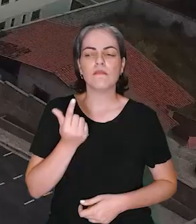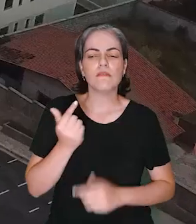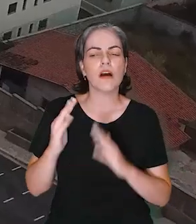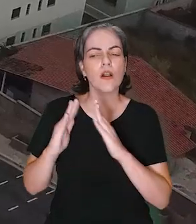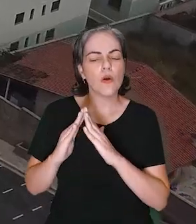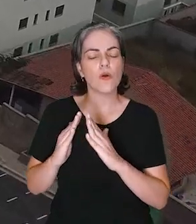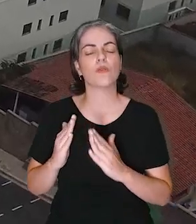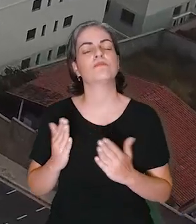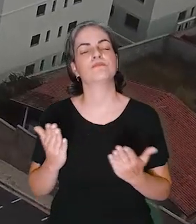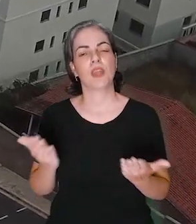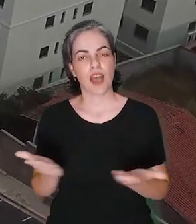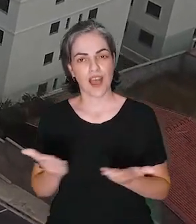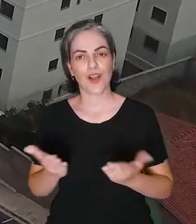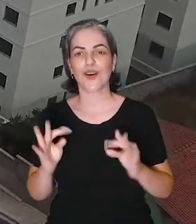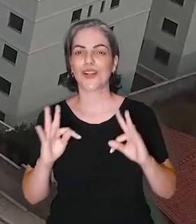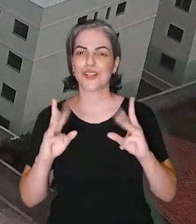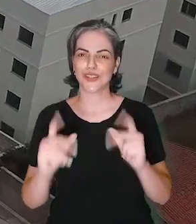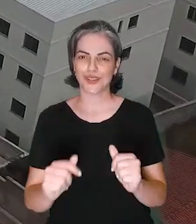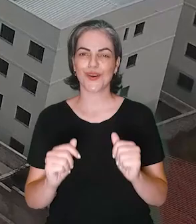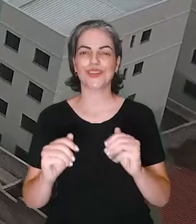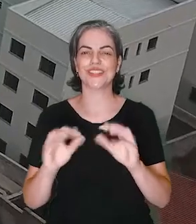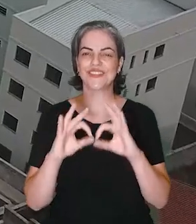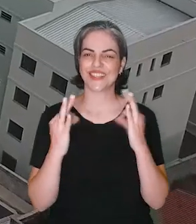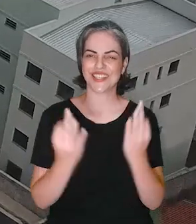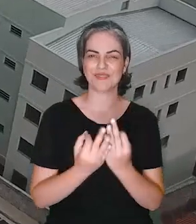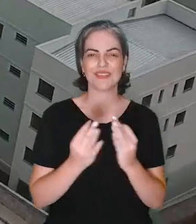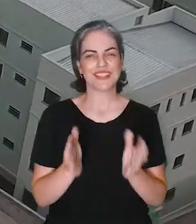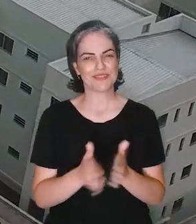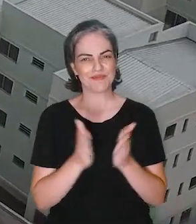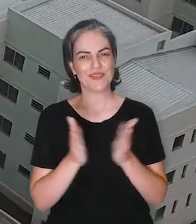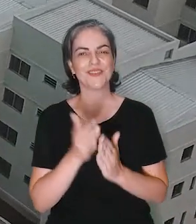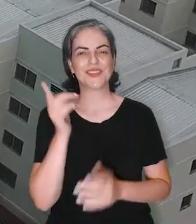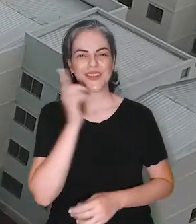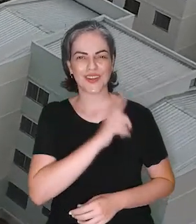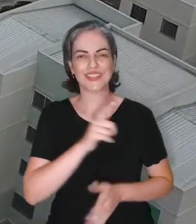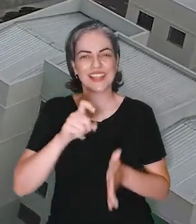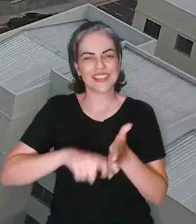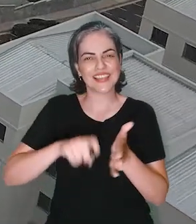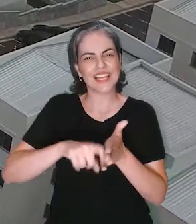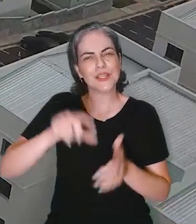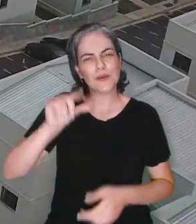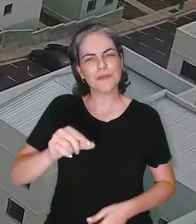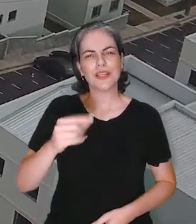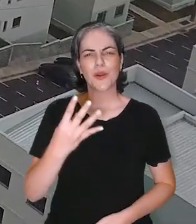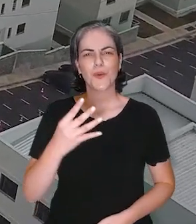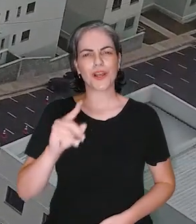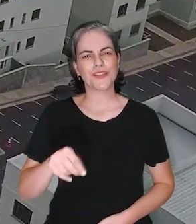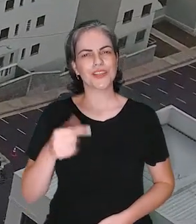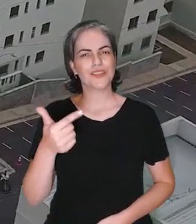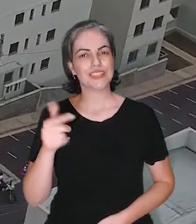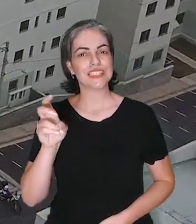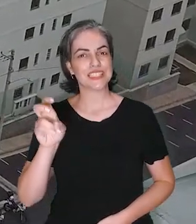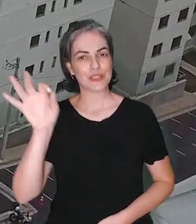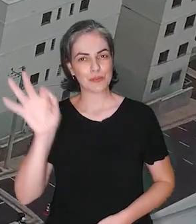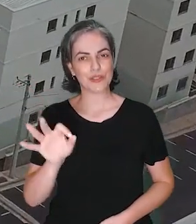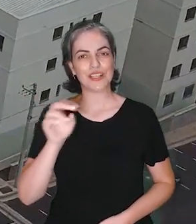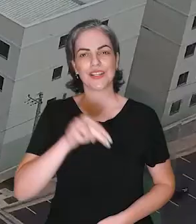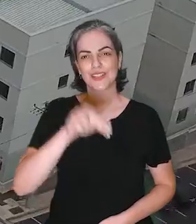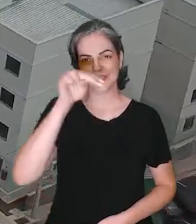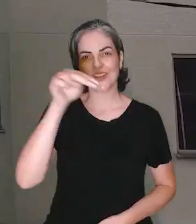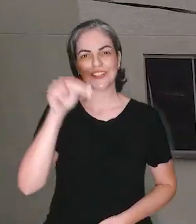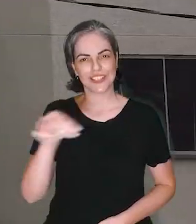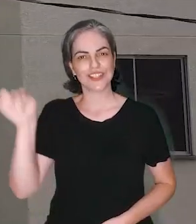imóvel. Todas as famílias de baixa renda poderão se beneficiar das taxas mínimas de 4,25%